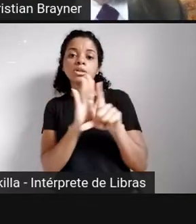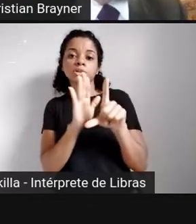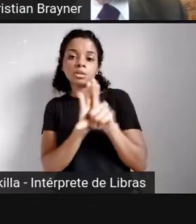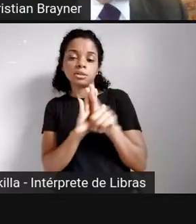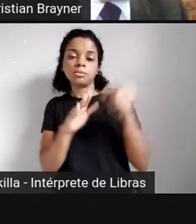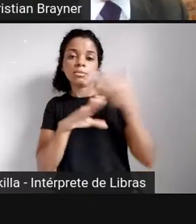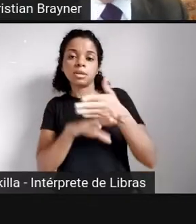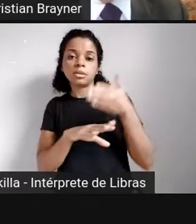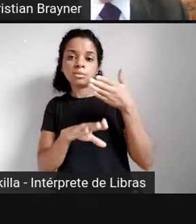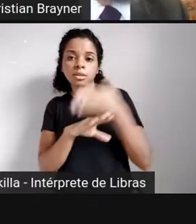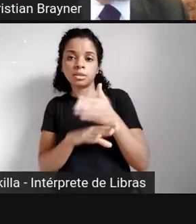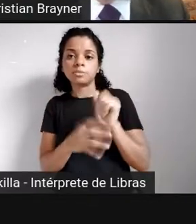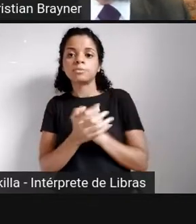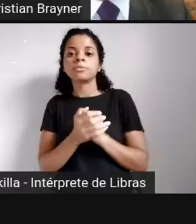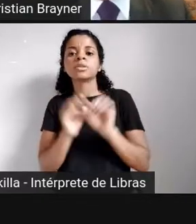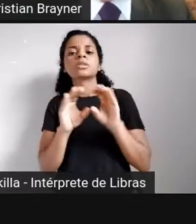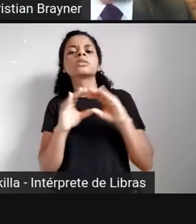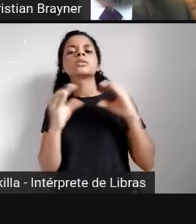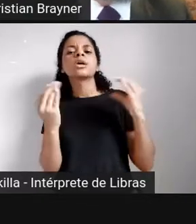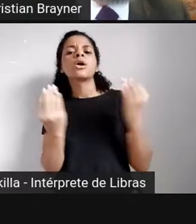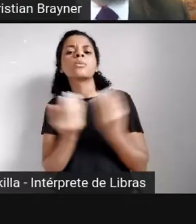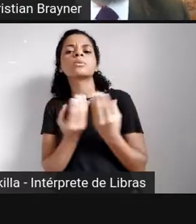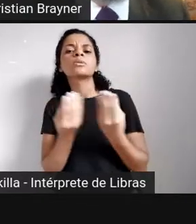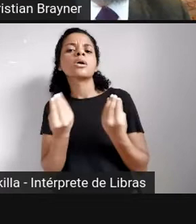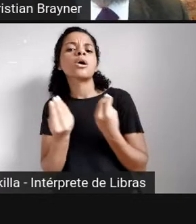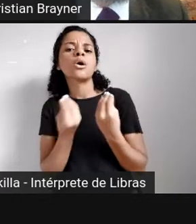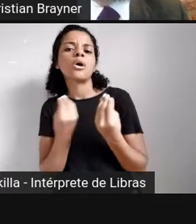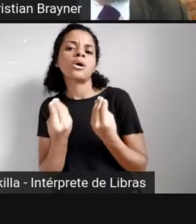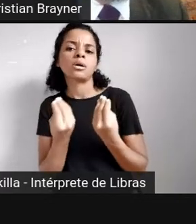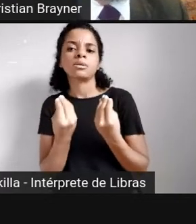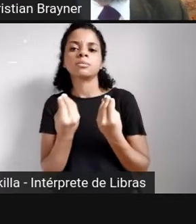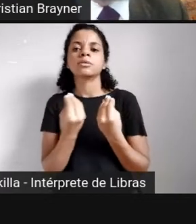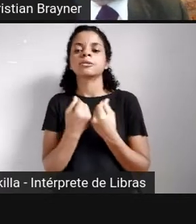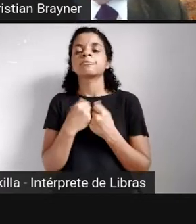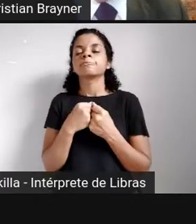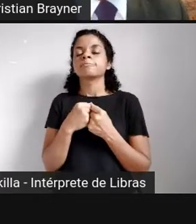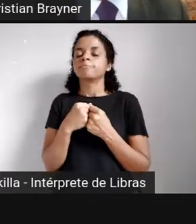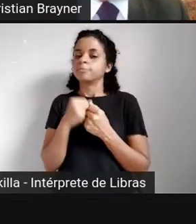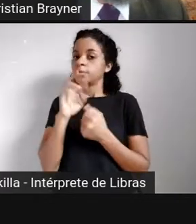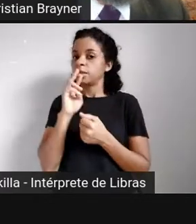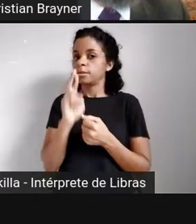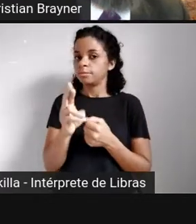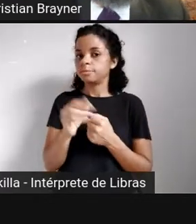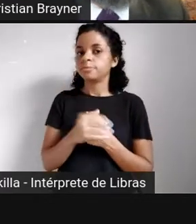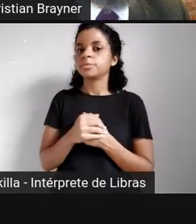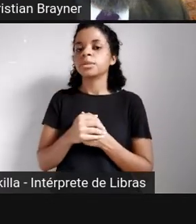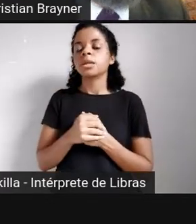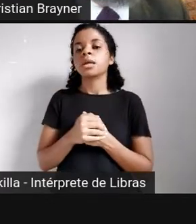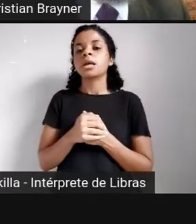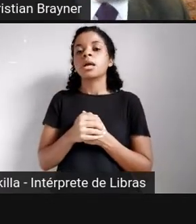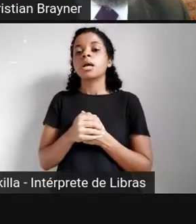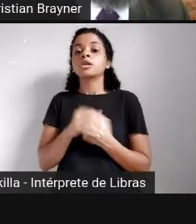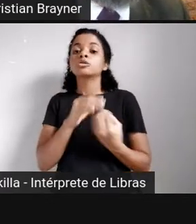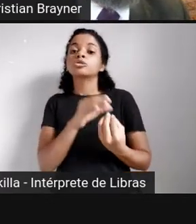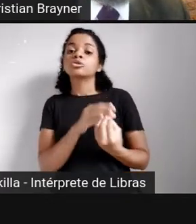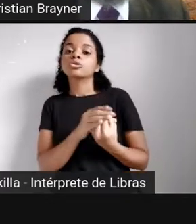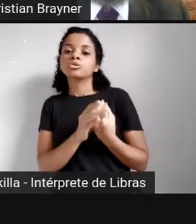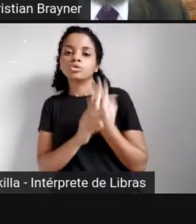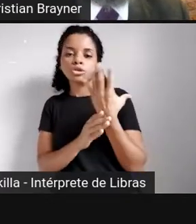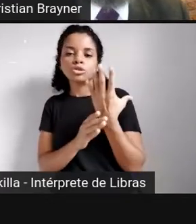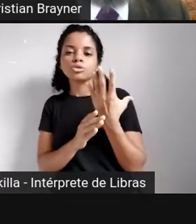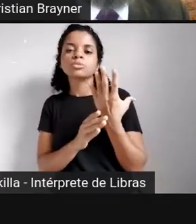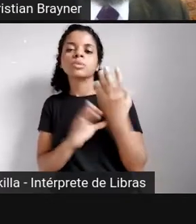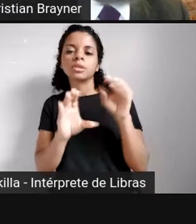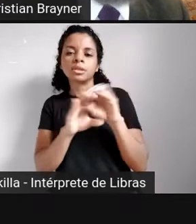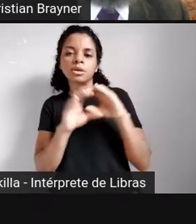Comissão de Legislação Participativa, no questionário, respondeu assim, por que ela nasceu? Qual é a gênese dessa